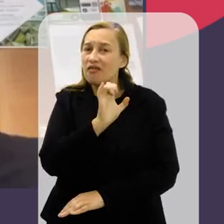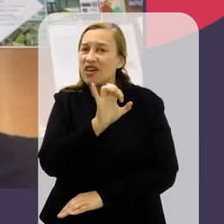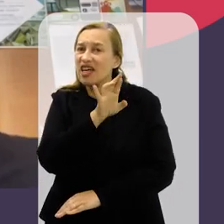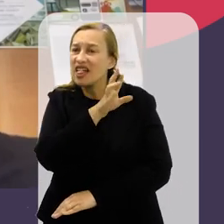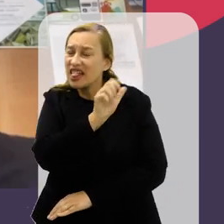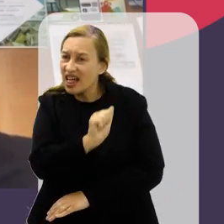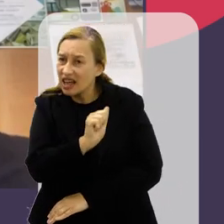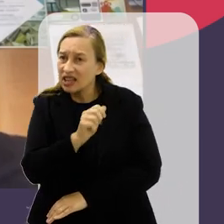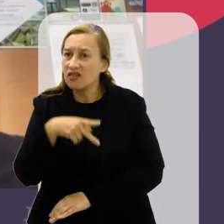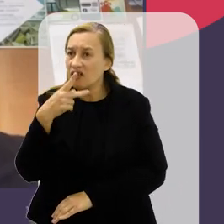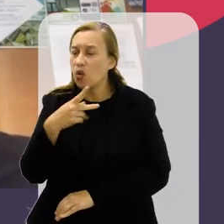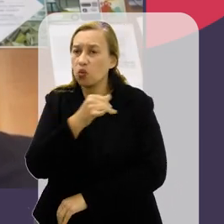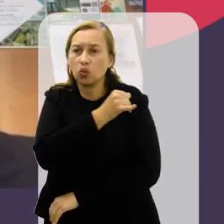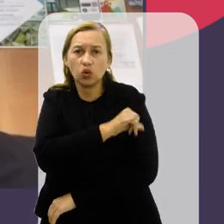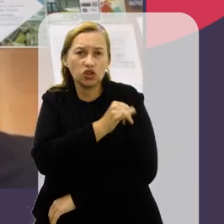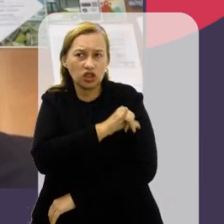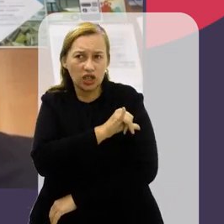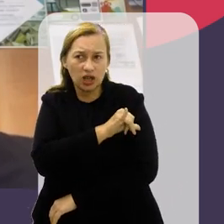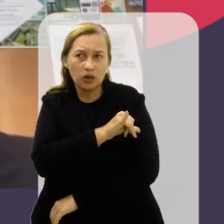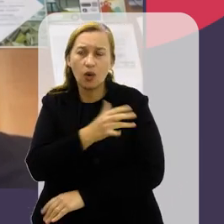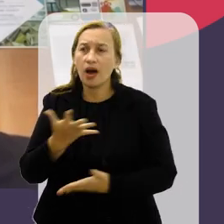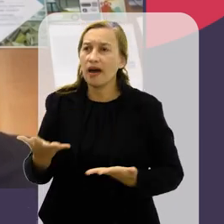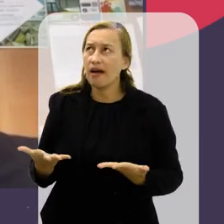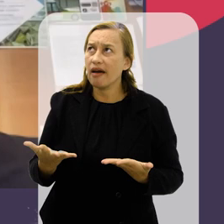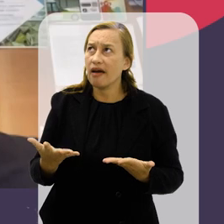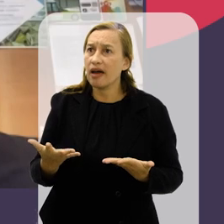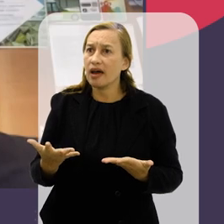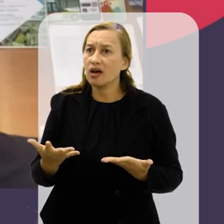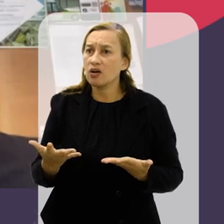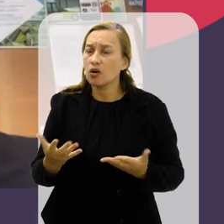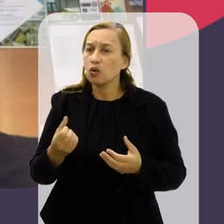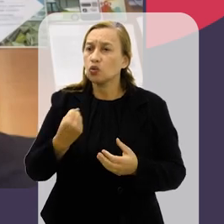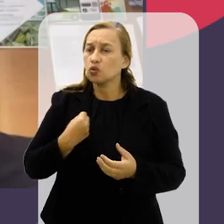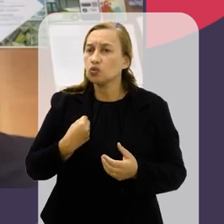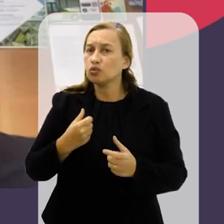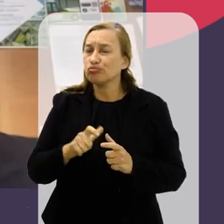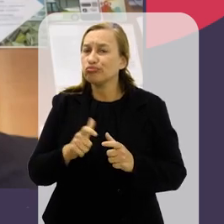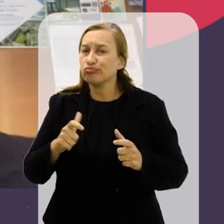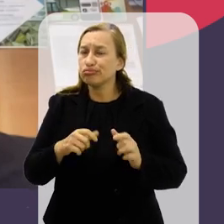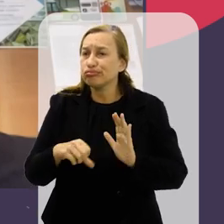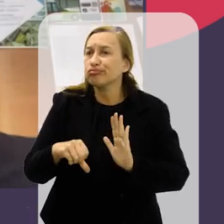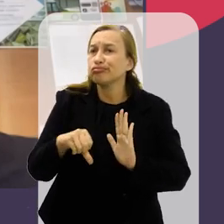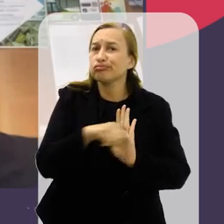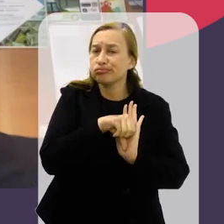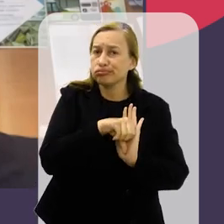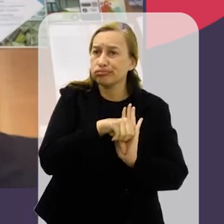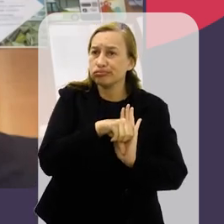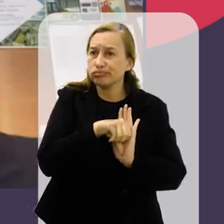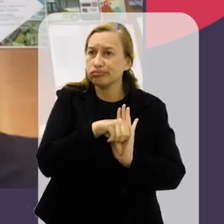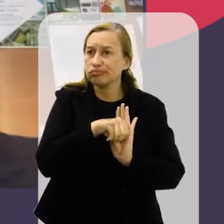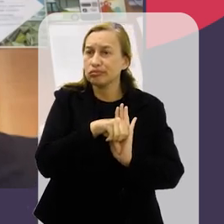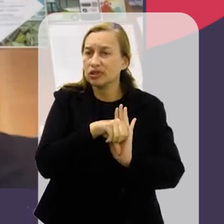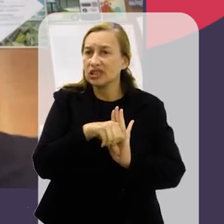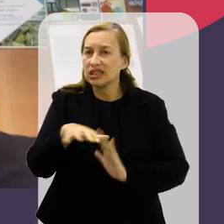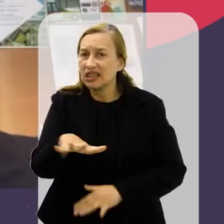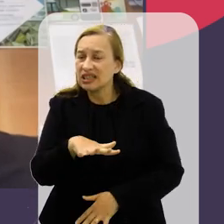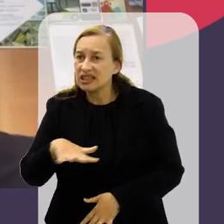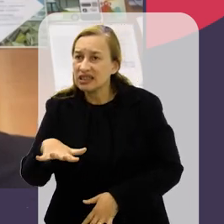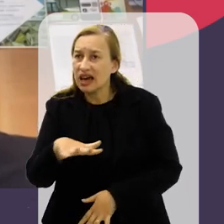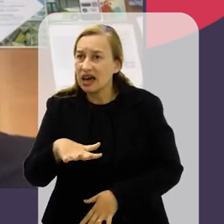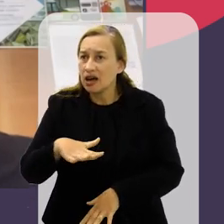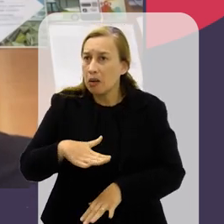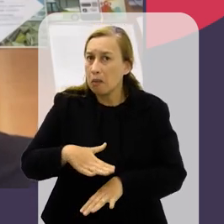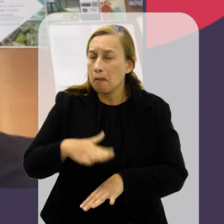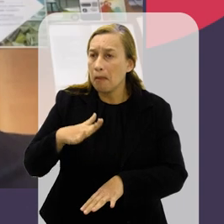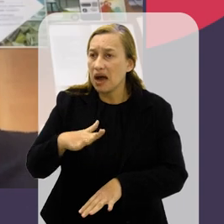levantou no Rio de Janeiro, com o aumento da criminalidade nas regiões